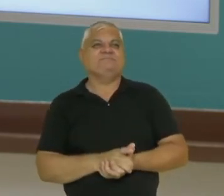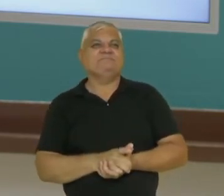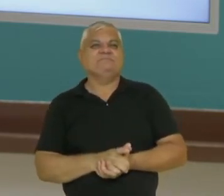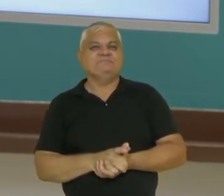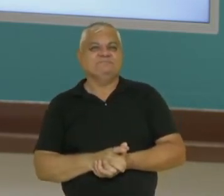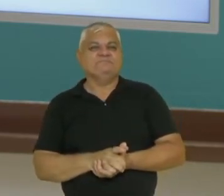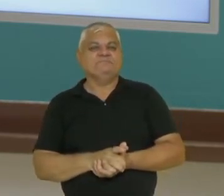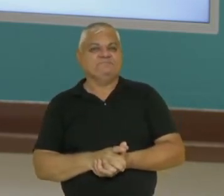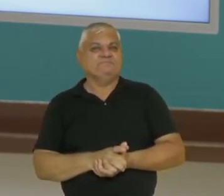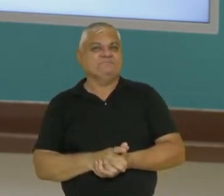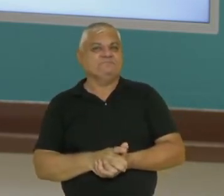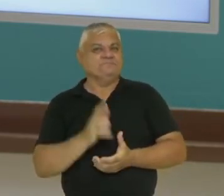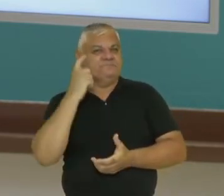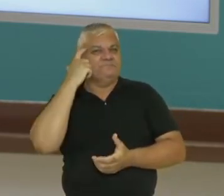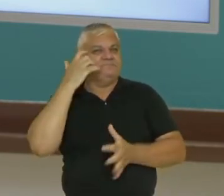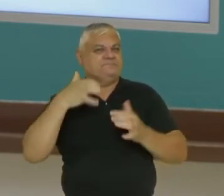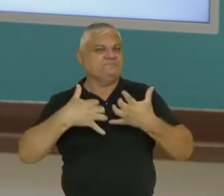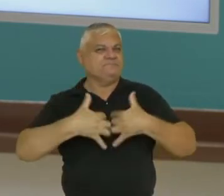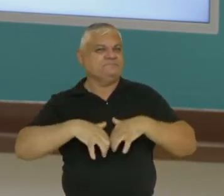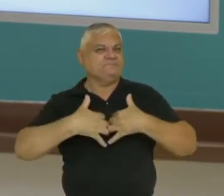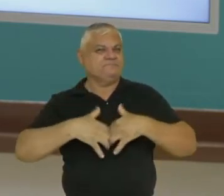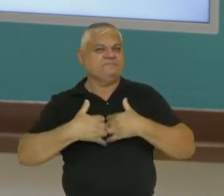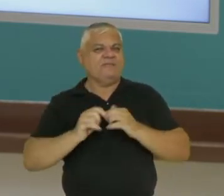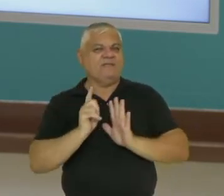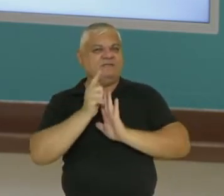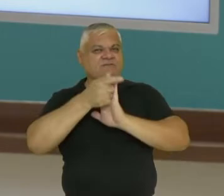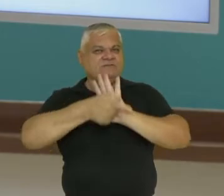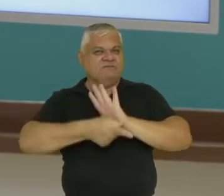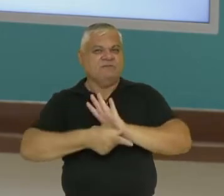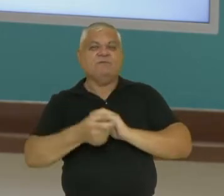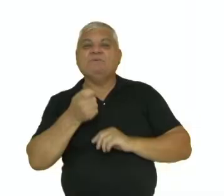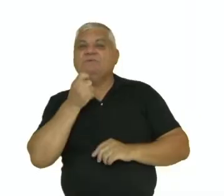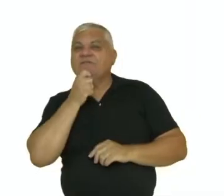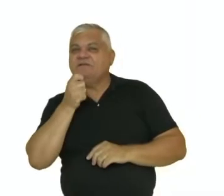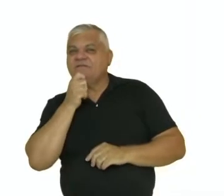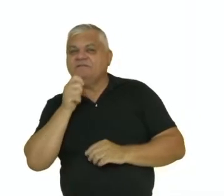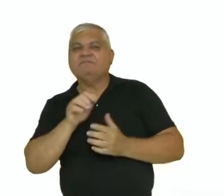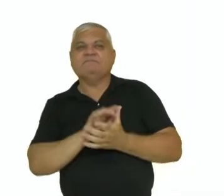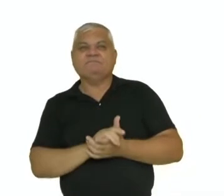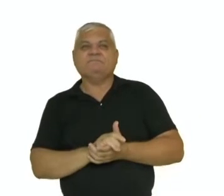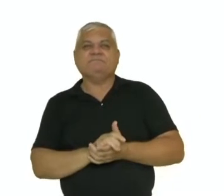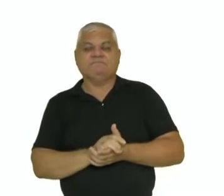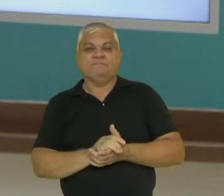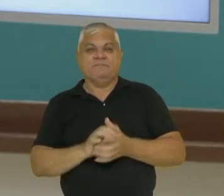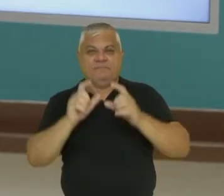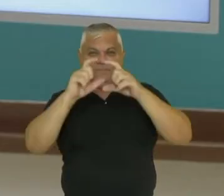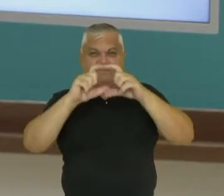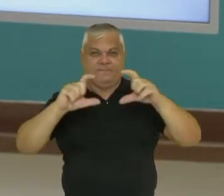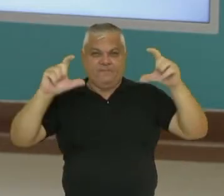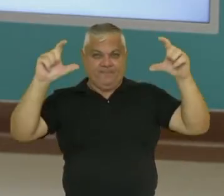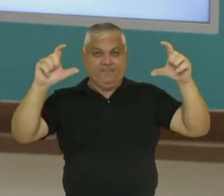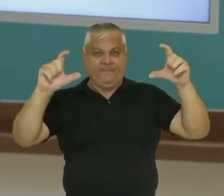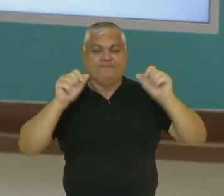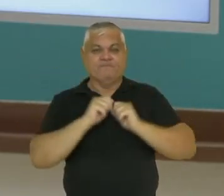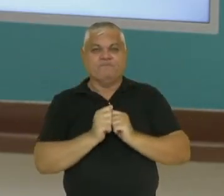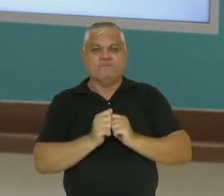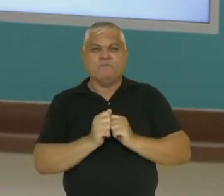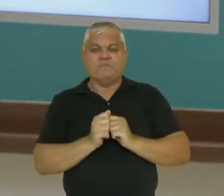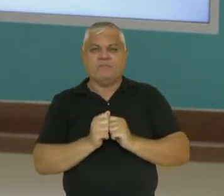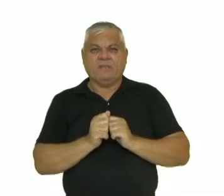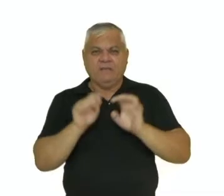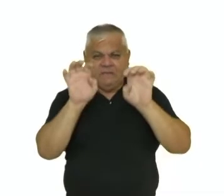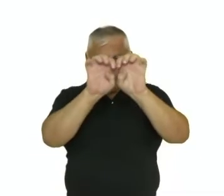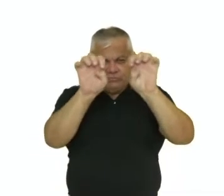Vamos refletir um pouquinho sobre esse gênero chamado entrevista, né? Perceba que essa estrutura aqui desse gênero, ela é